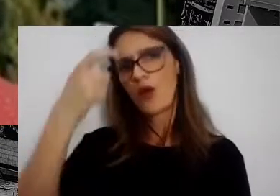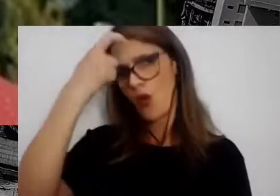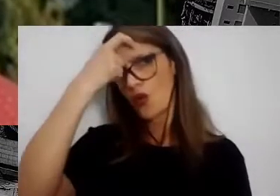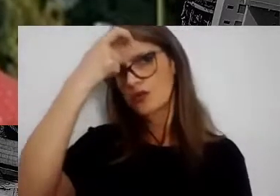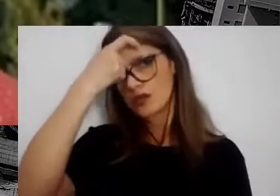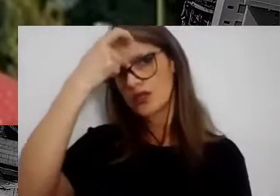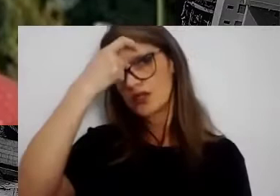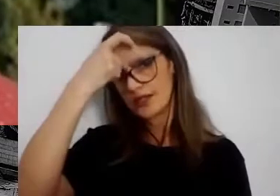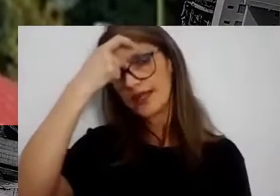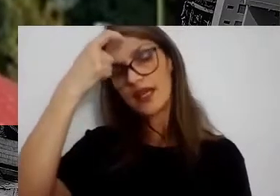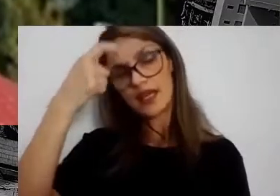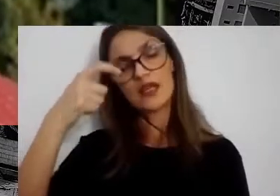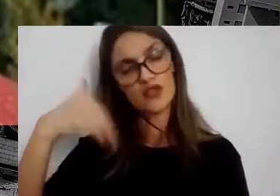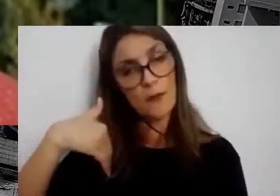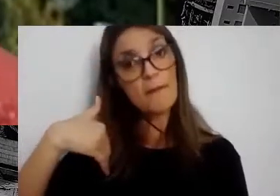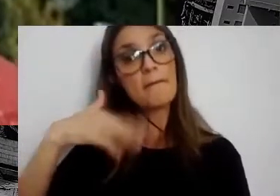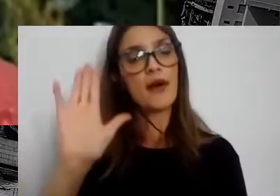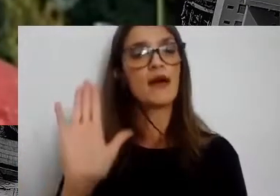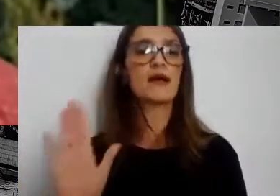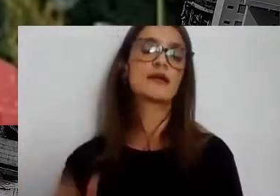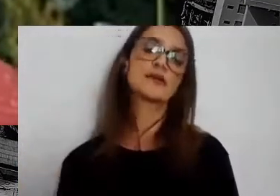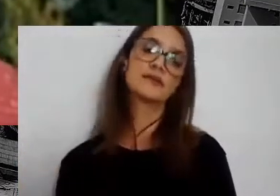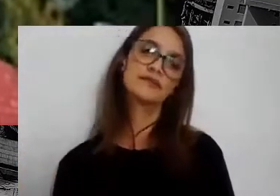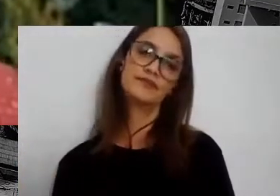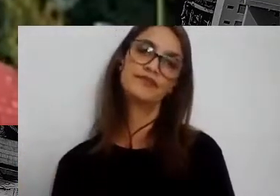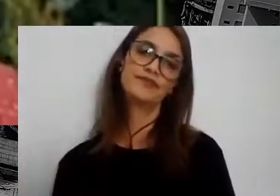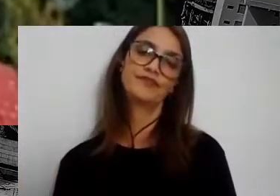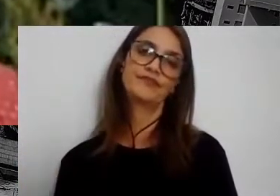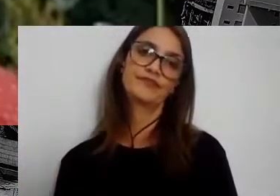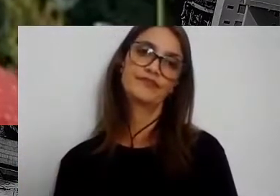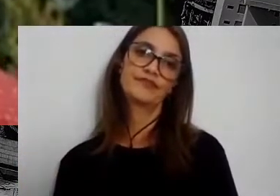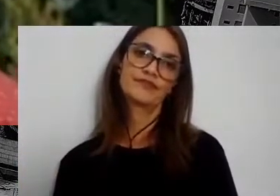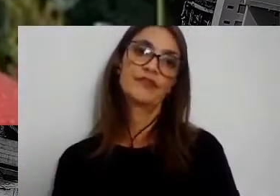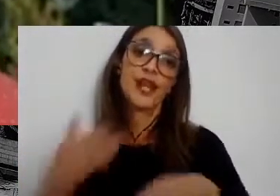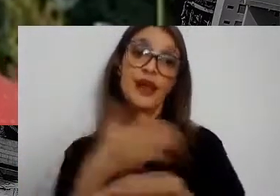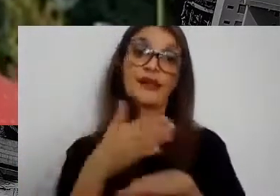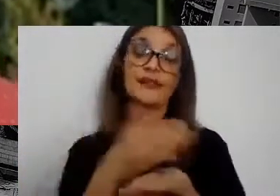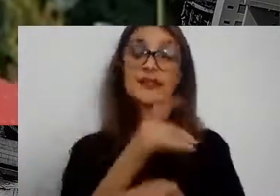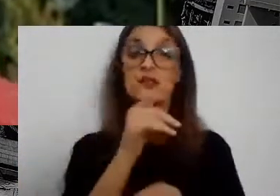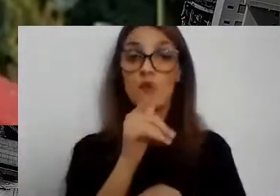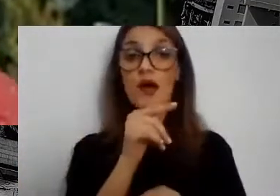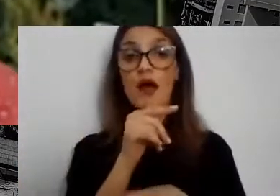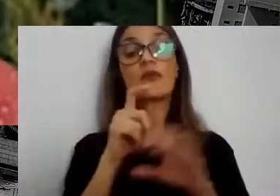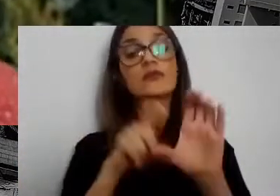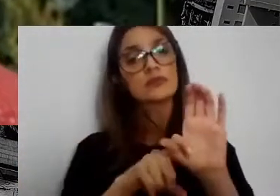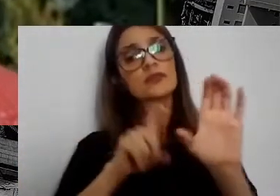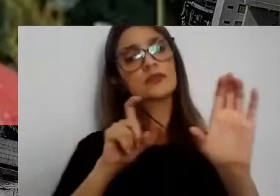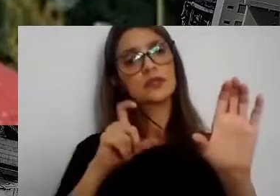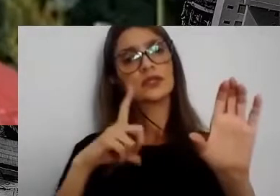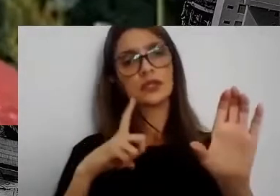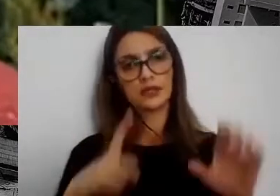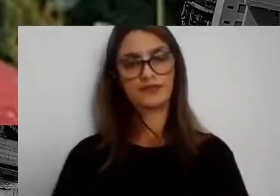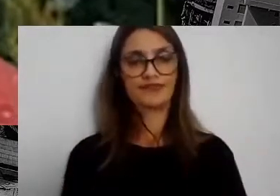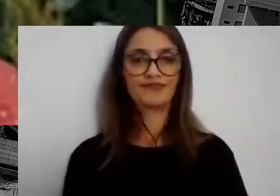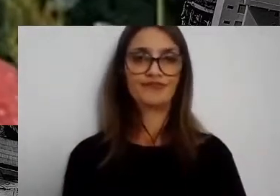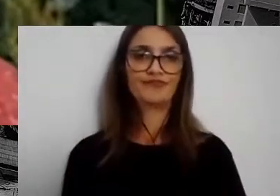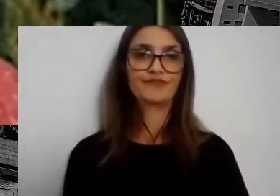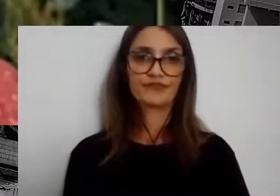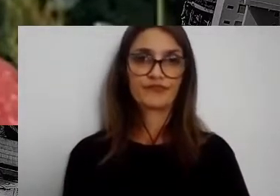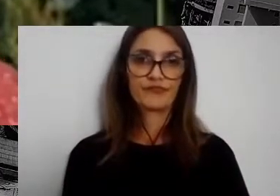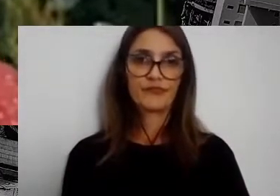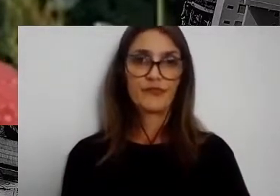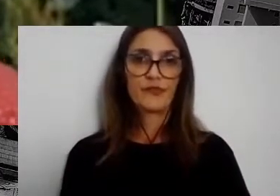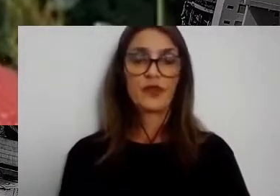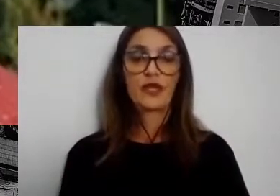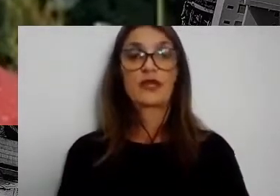vez mais sustentável. Elas não têm só acesso à água, elas ganham independência também. Enfim, quem opta por